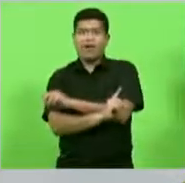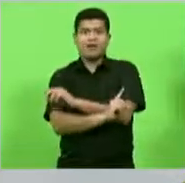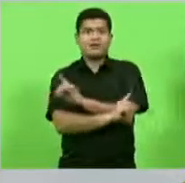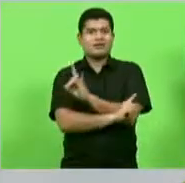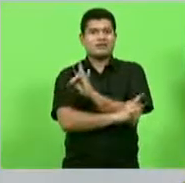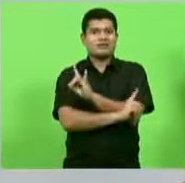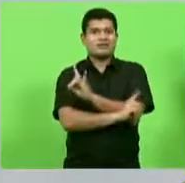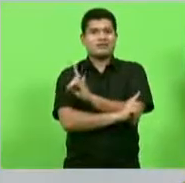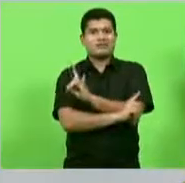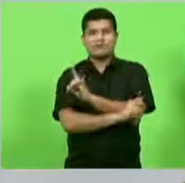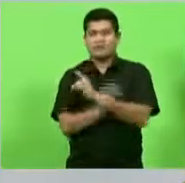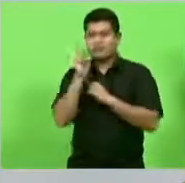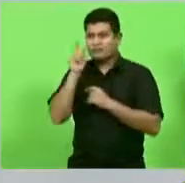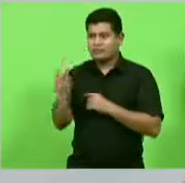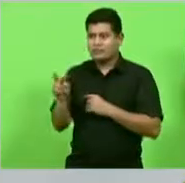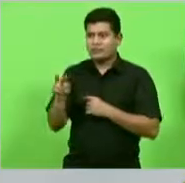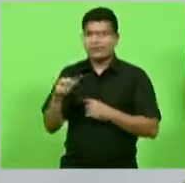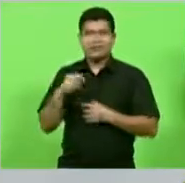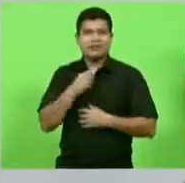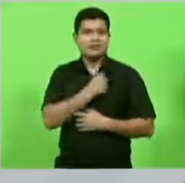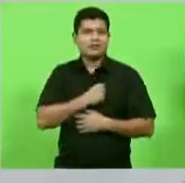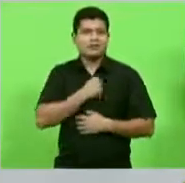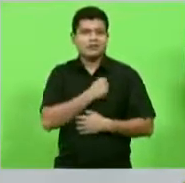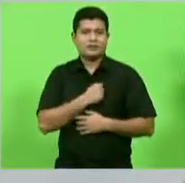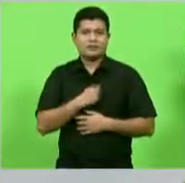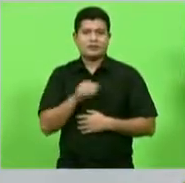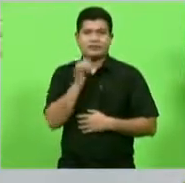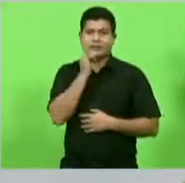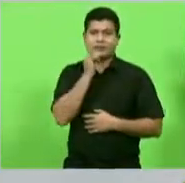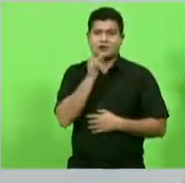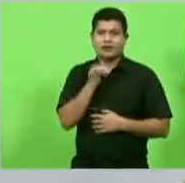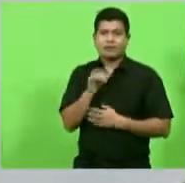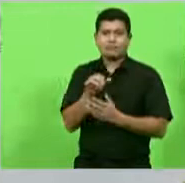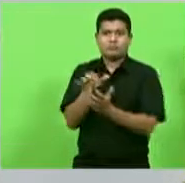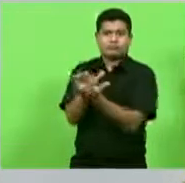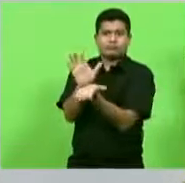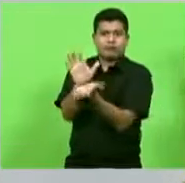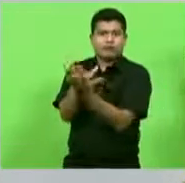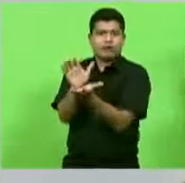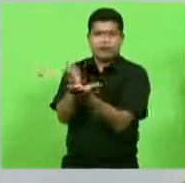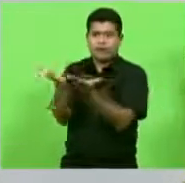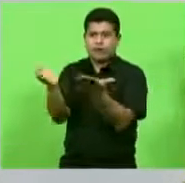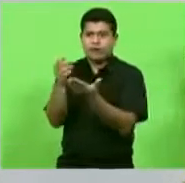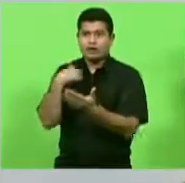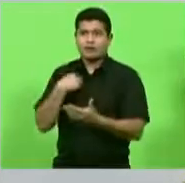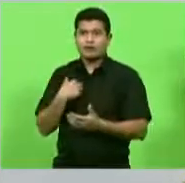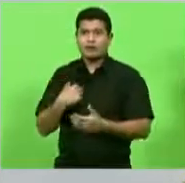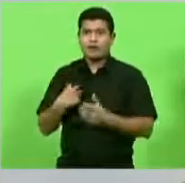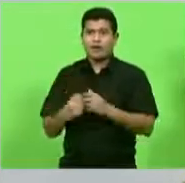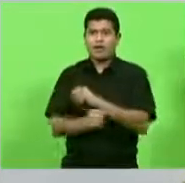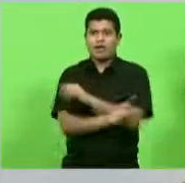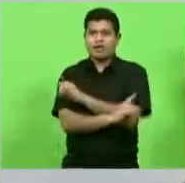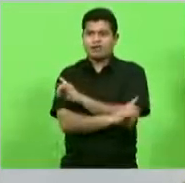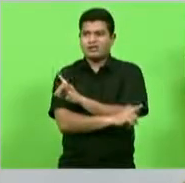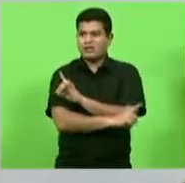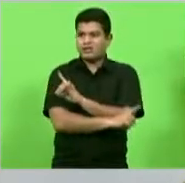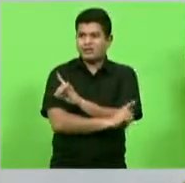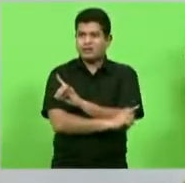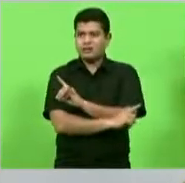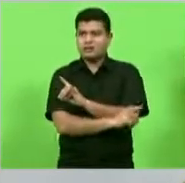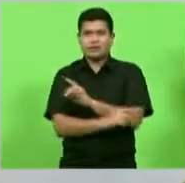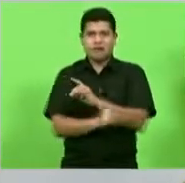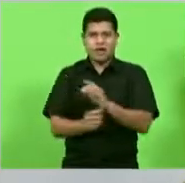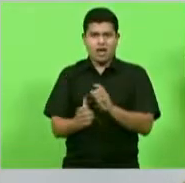mas se você tem um jacaré de animal de estimação ele está abanando a cauda porque ele quer te comer ele está com fome